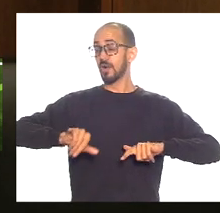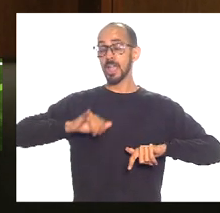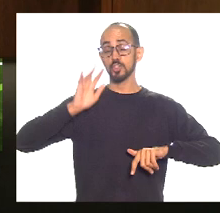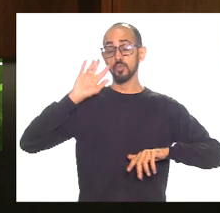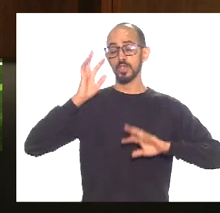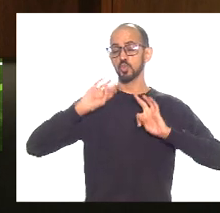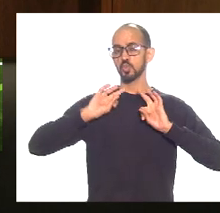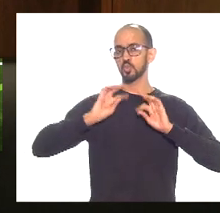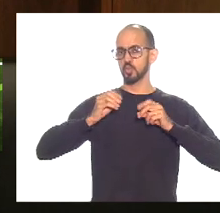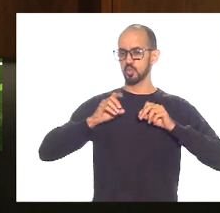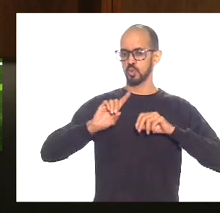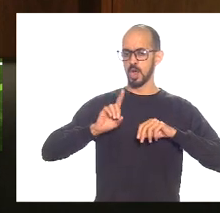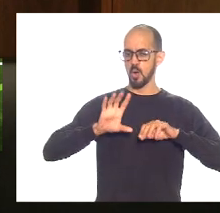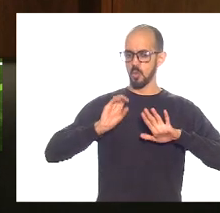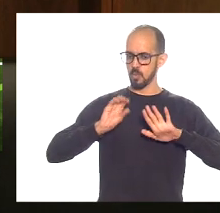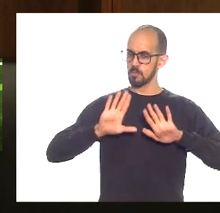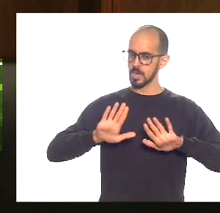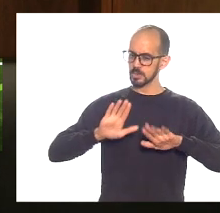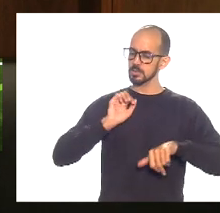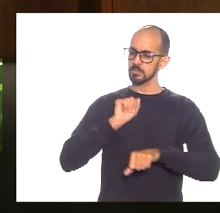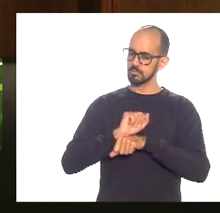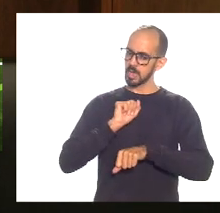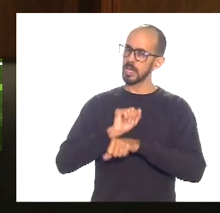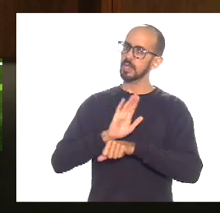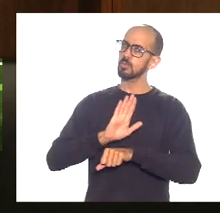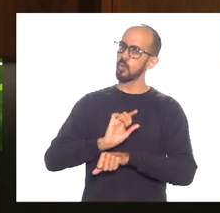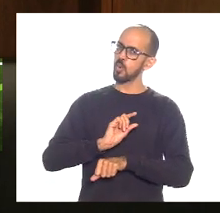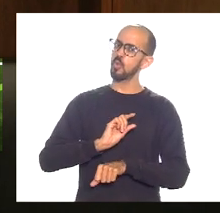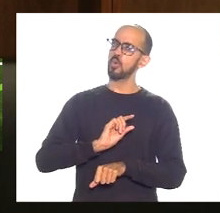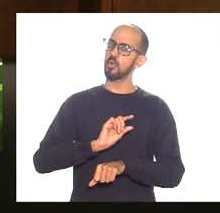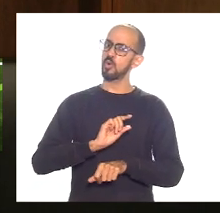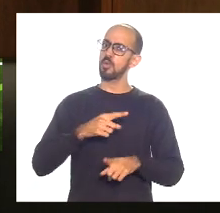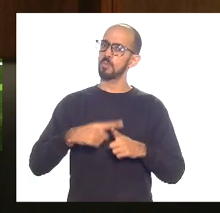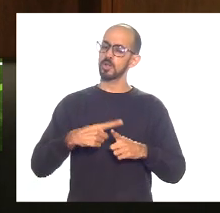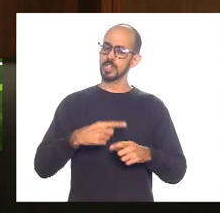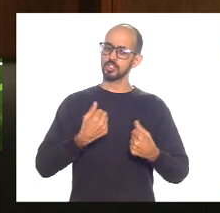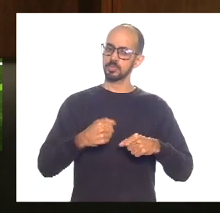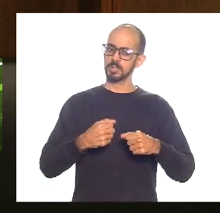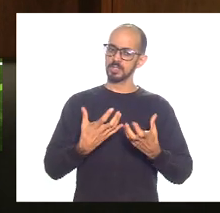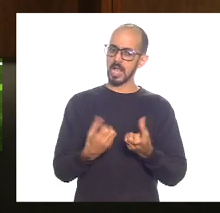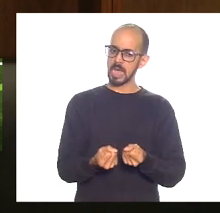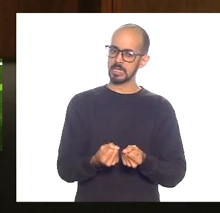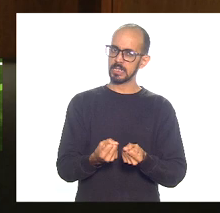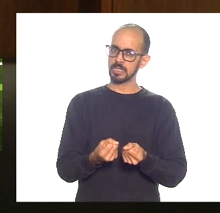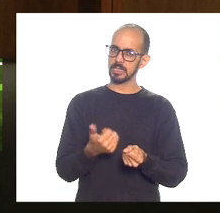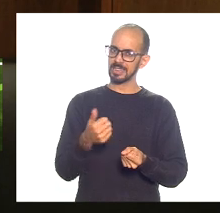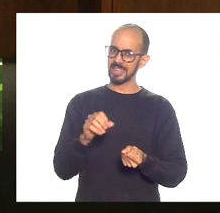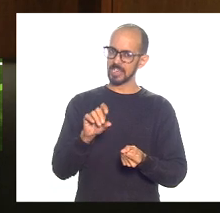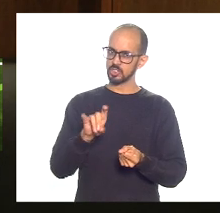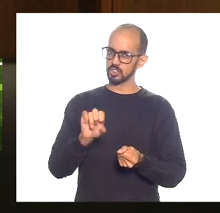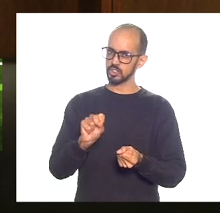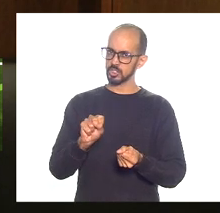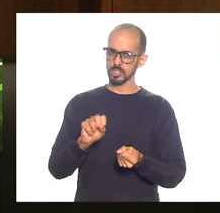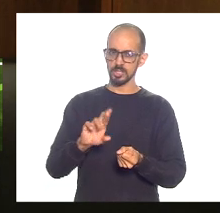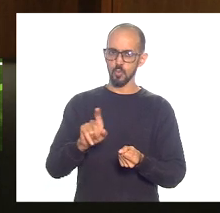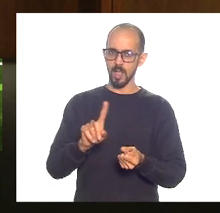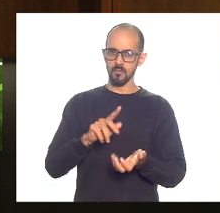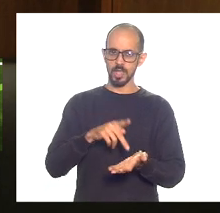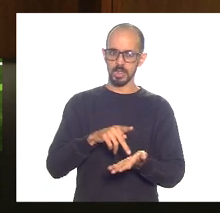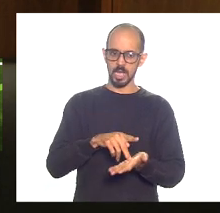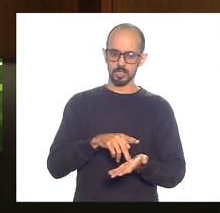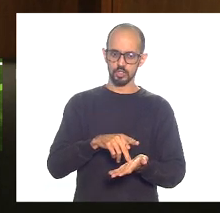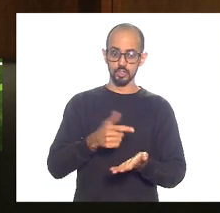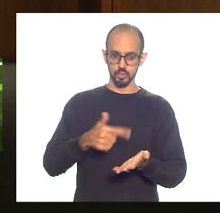mas alto lá porque não é verdade que o estado tem que aderir em 10 dias e de novo em relação ao leilão da